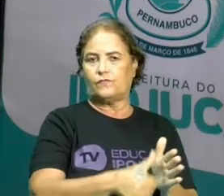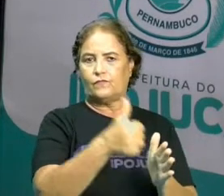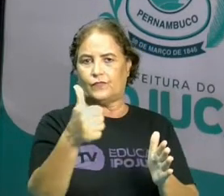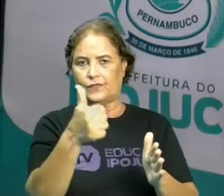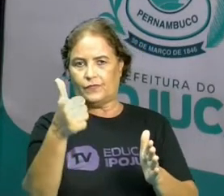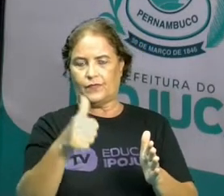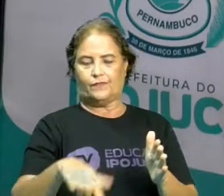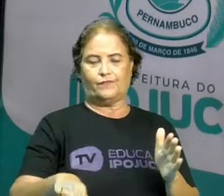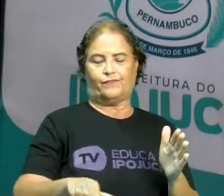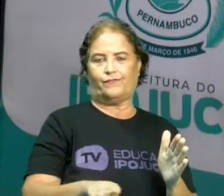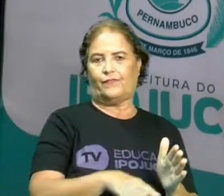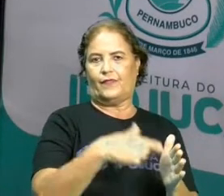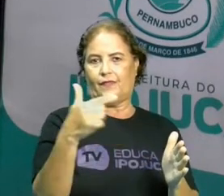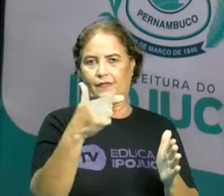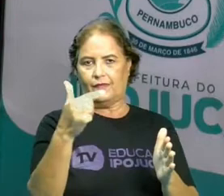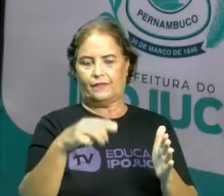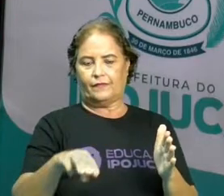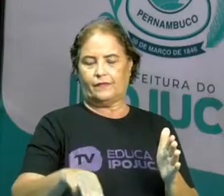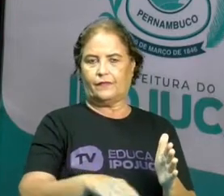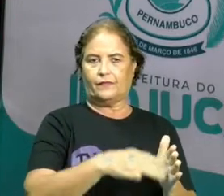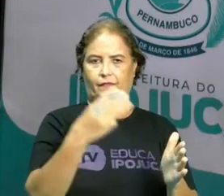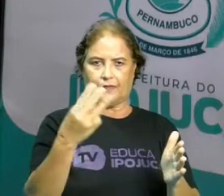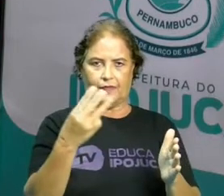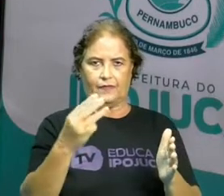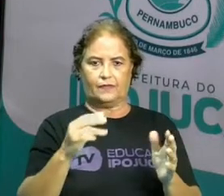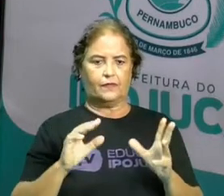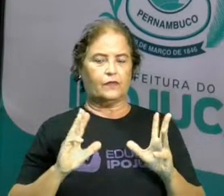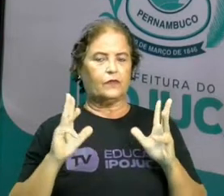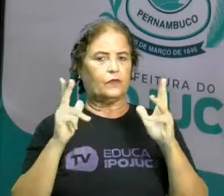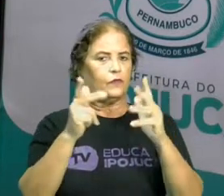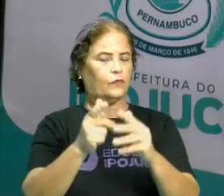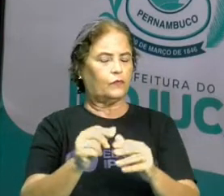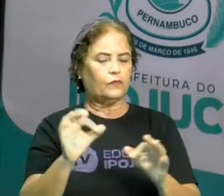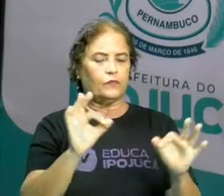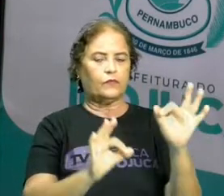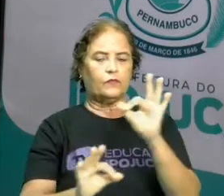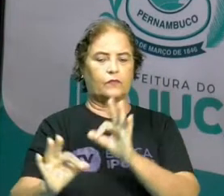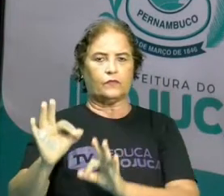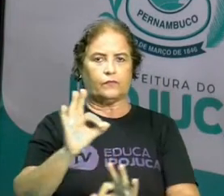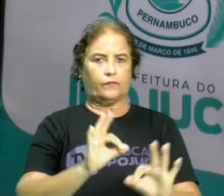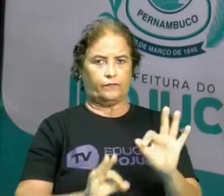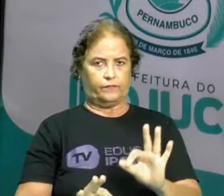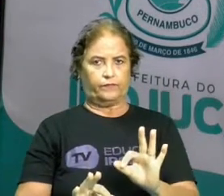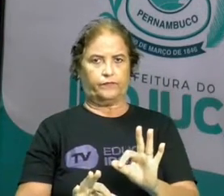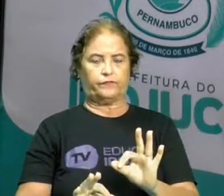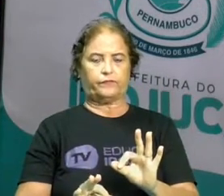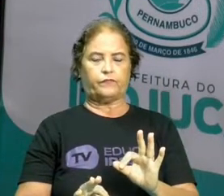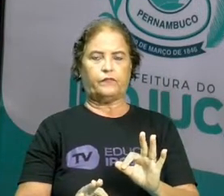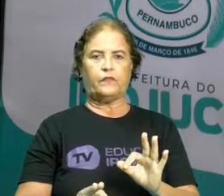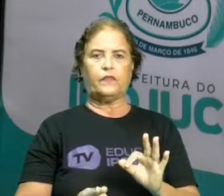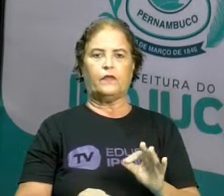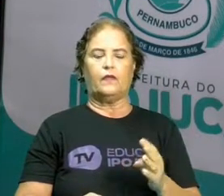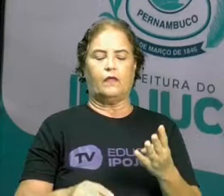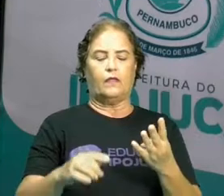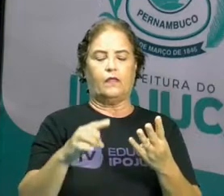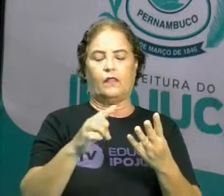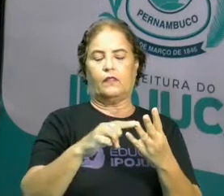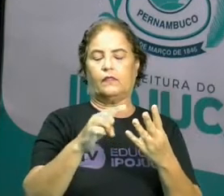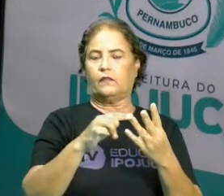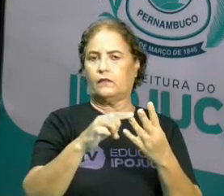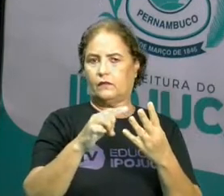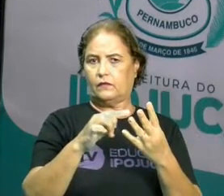segundo, em terceiro. Tudo tem a ver com ordem. Na terceira função,